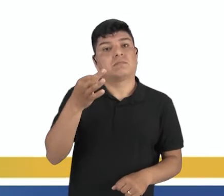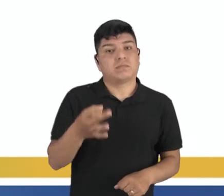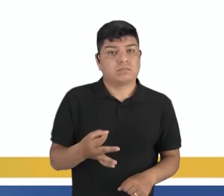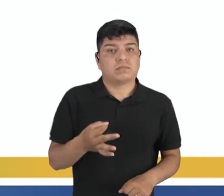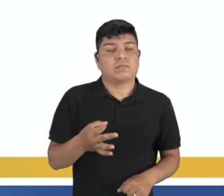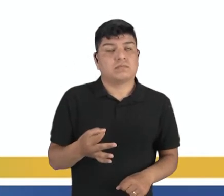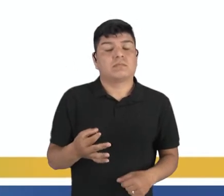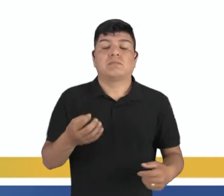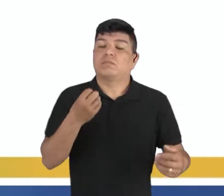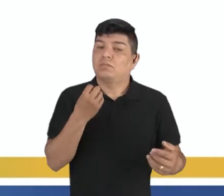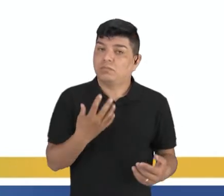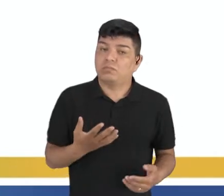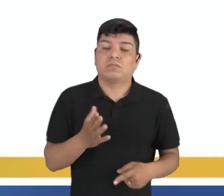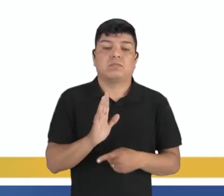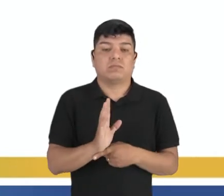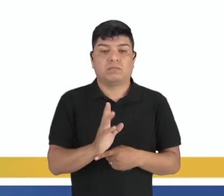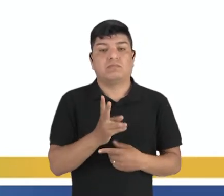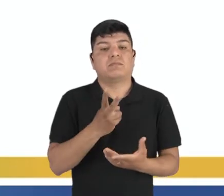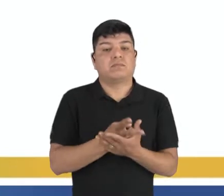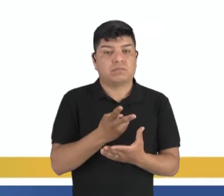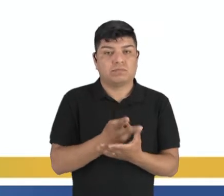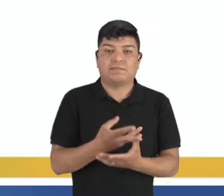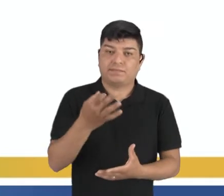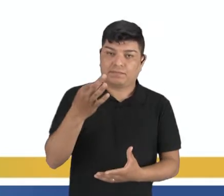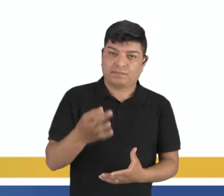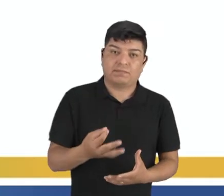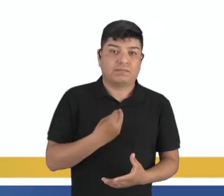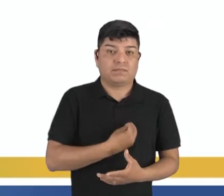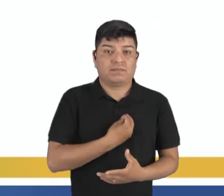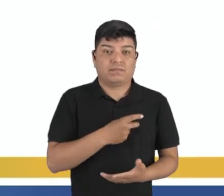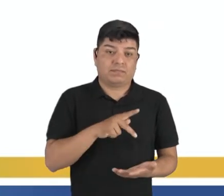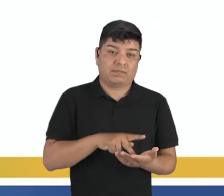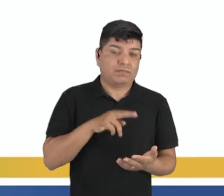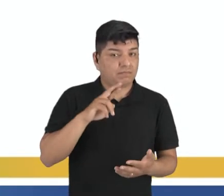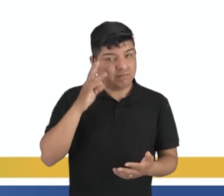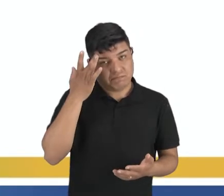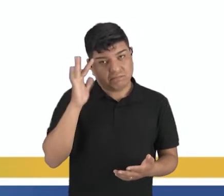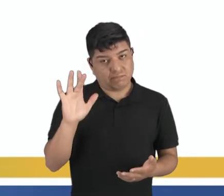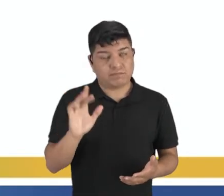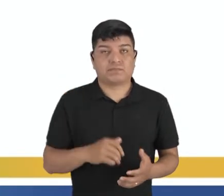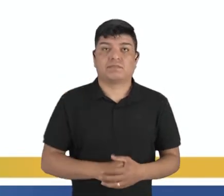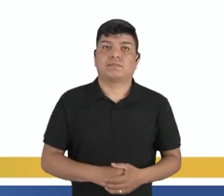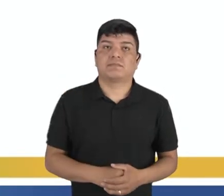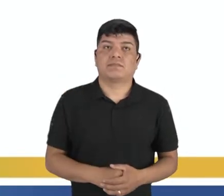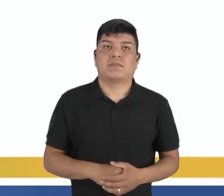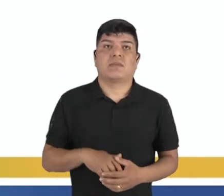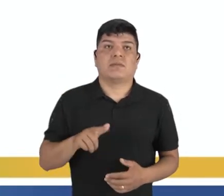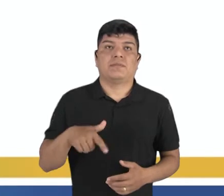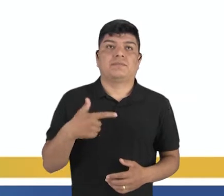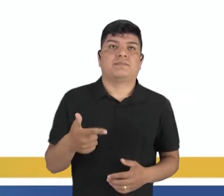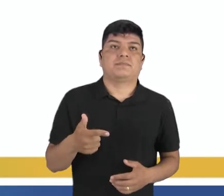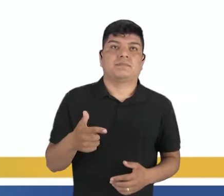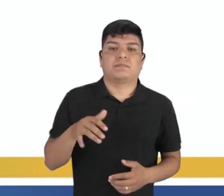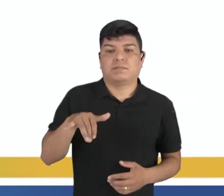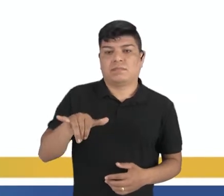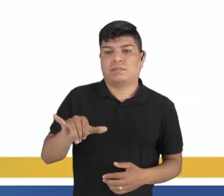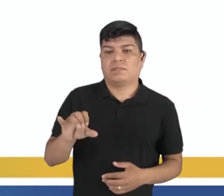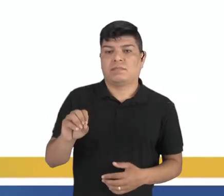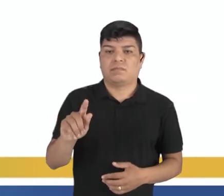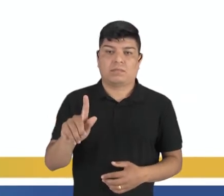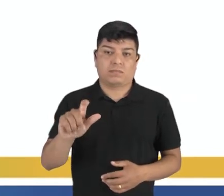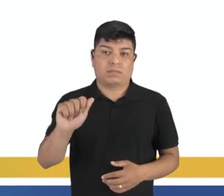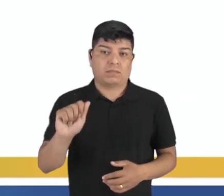professor? Bom, no filme dá muito certo, tá? Na vida é real, não sei ainda. Próxima técnica é a yoga,